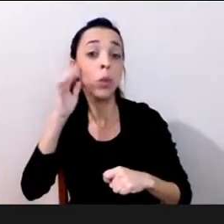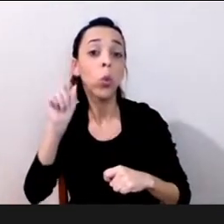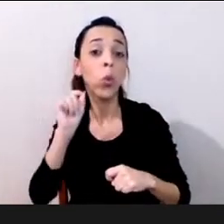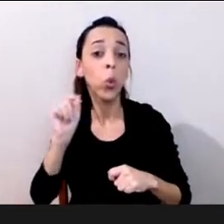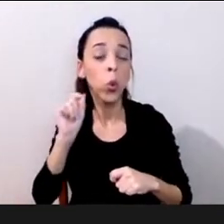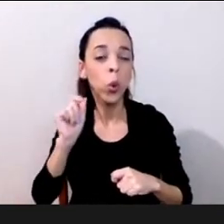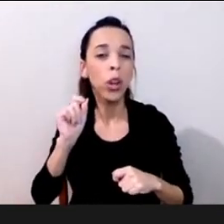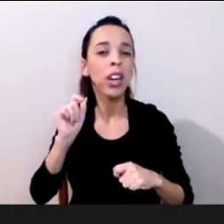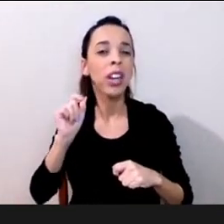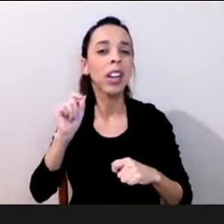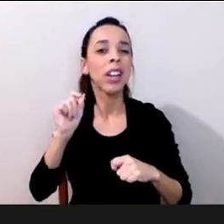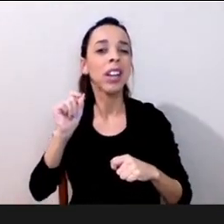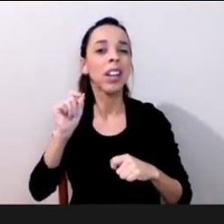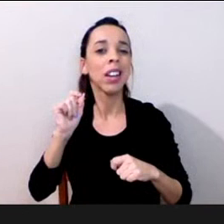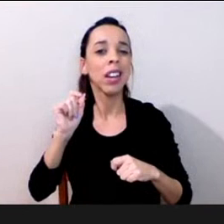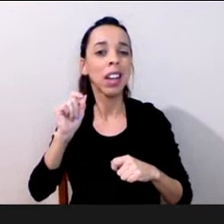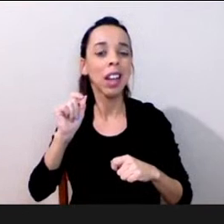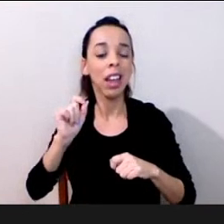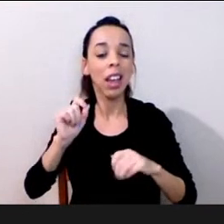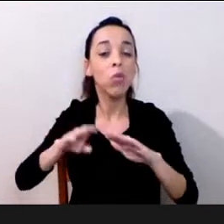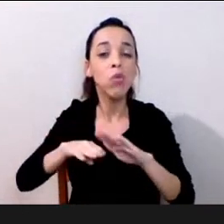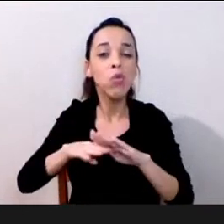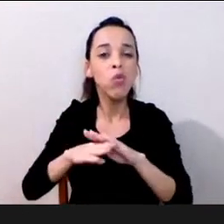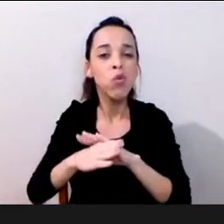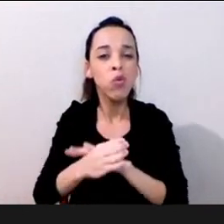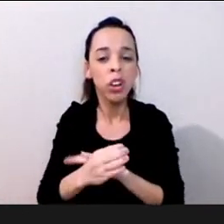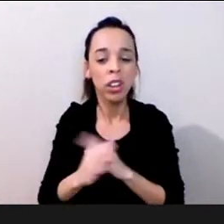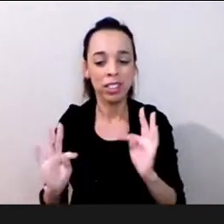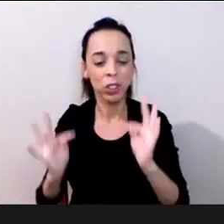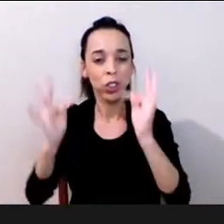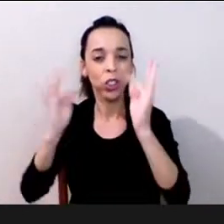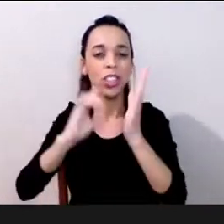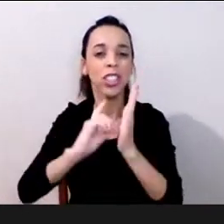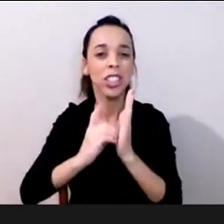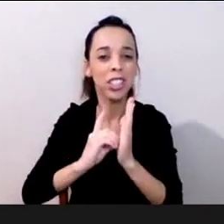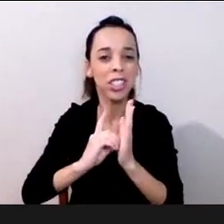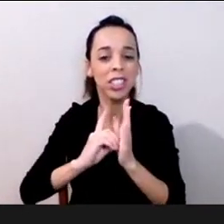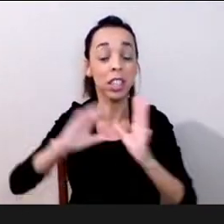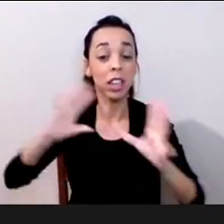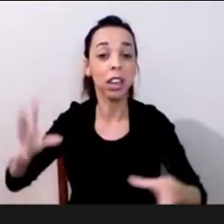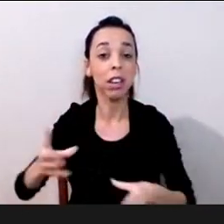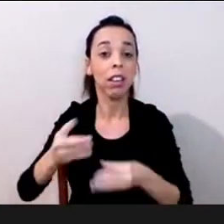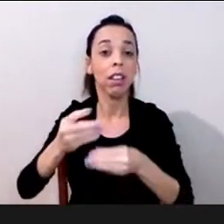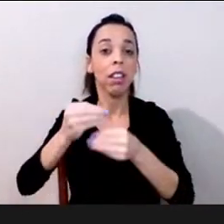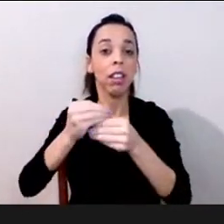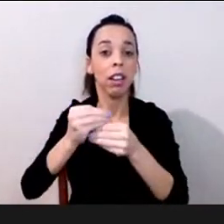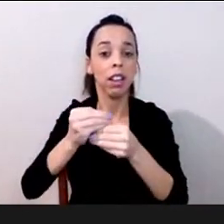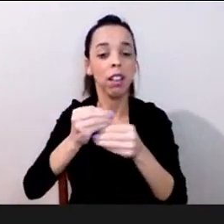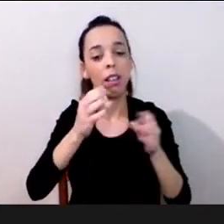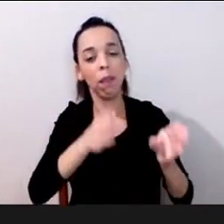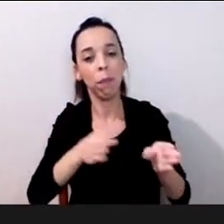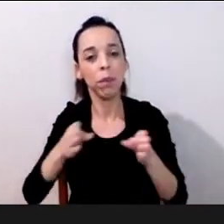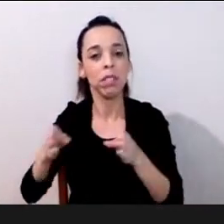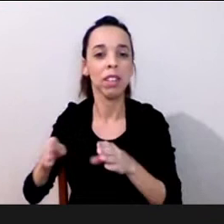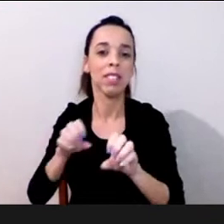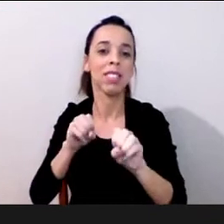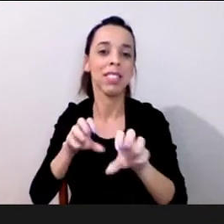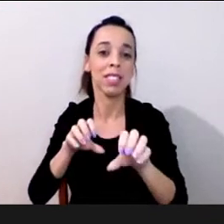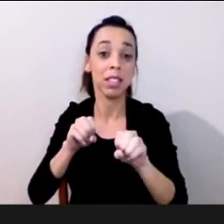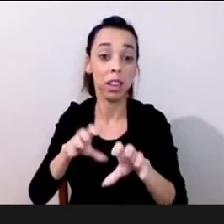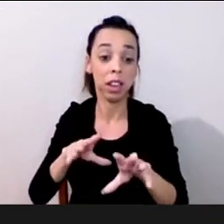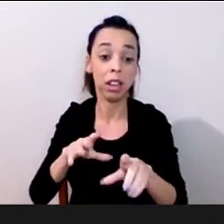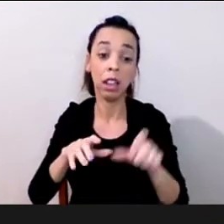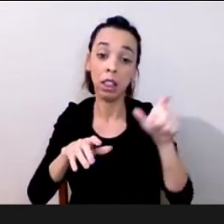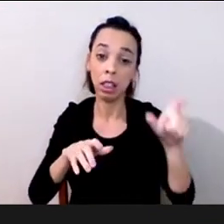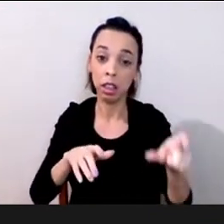cultiva esse digital como parte integrante da linguagem contemporânea e como parte do processo de aprendizagem dos educadores e dos